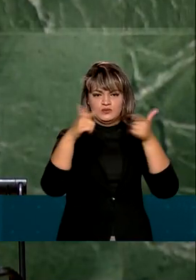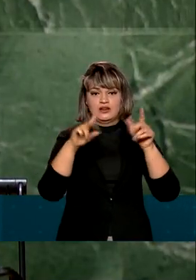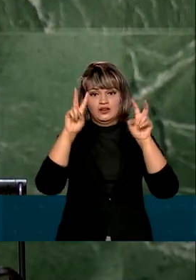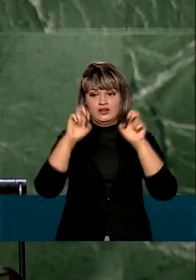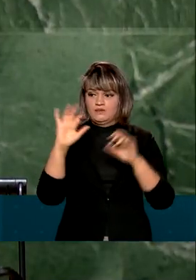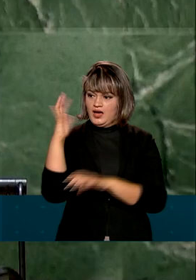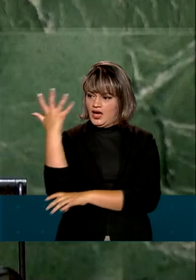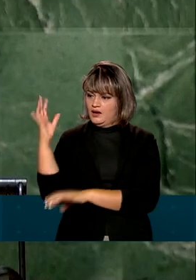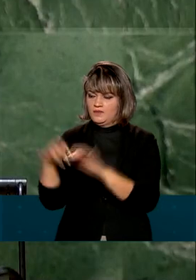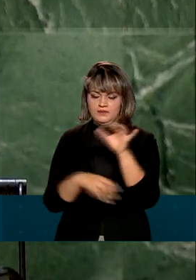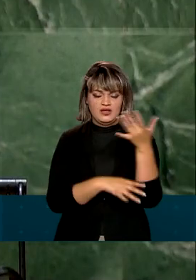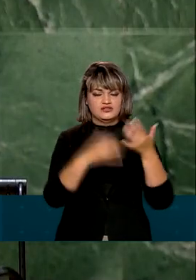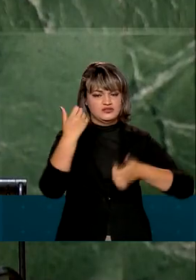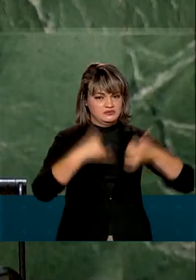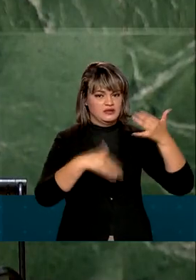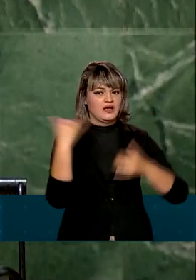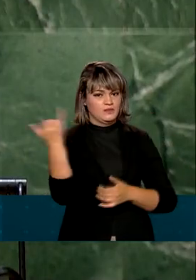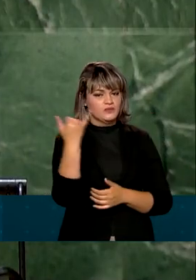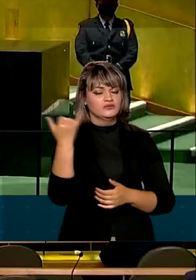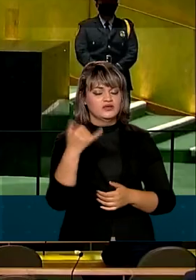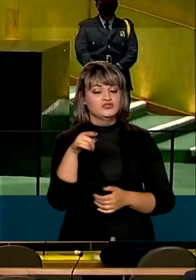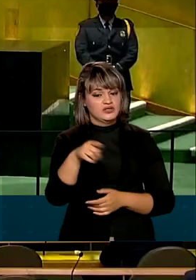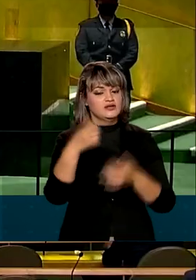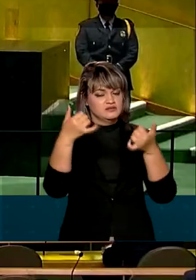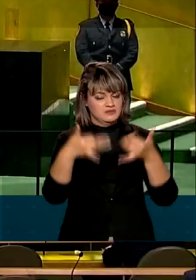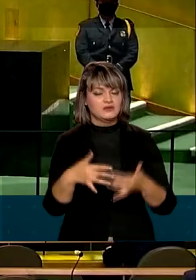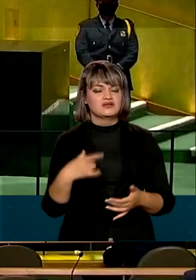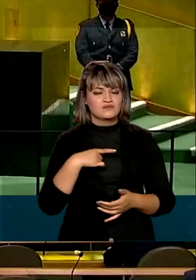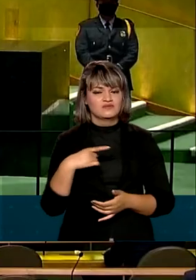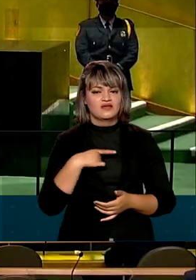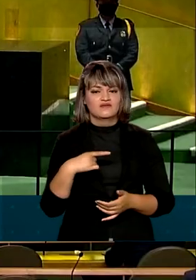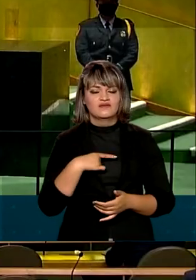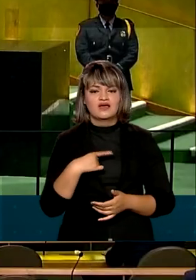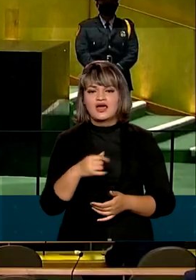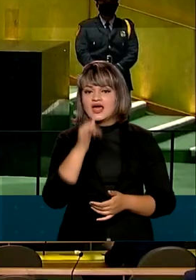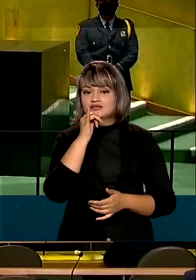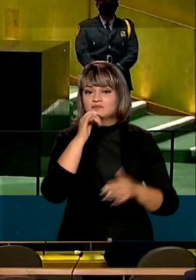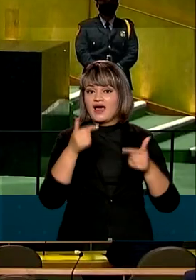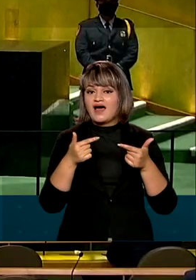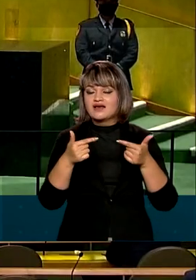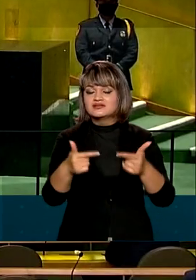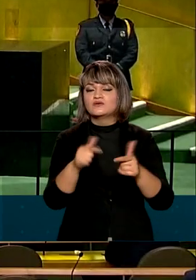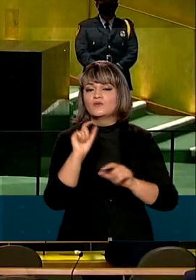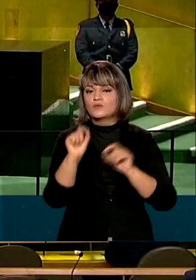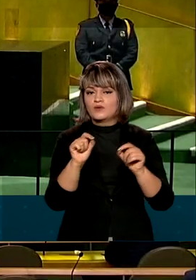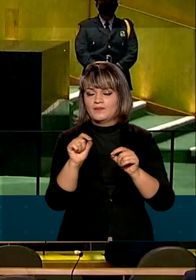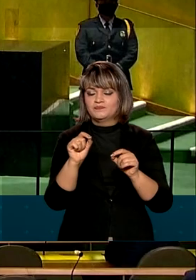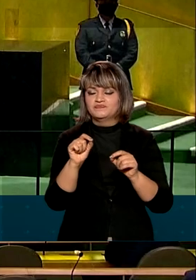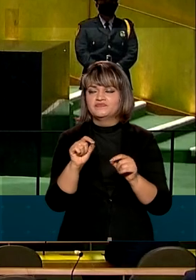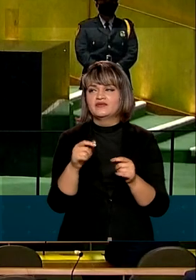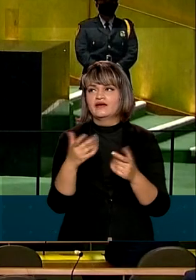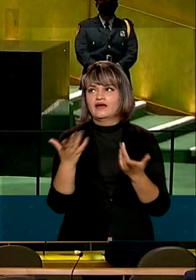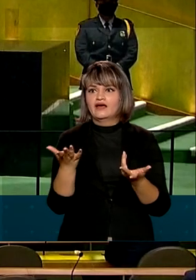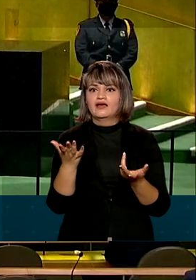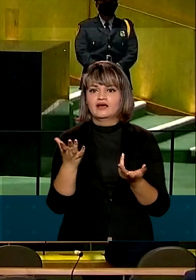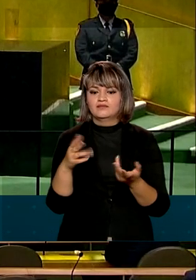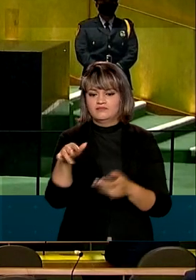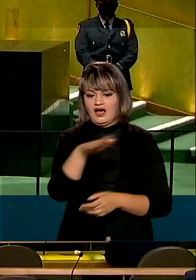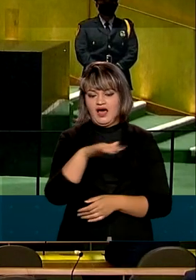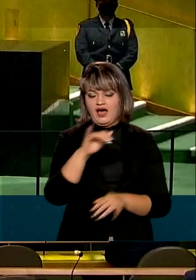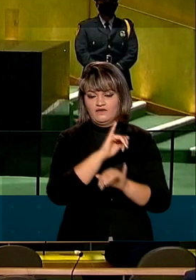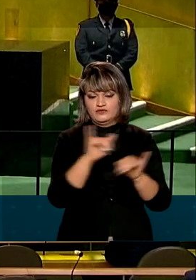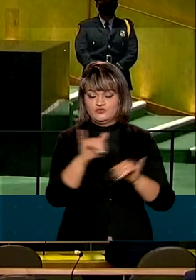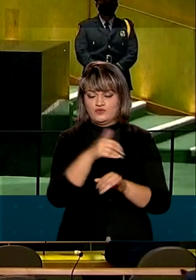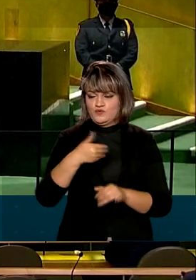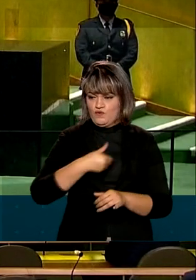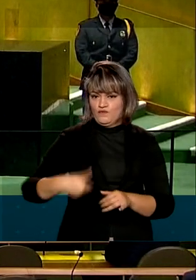fizeram parte do discurso do presidente Jair Bolsonaro. Dentre as ações destacadas, o presidente disse aos presentes